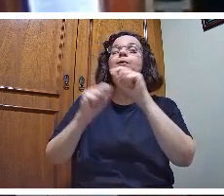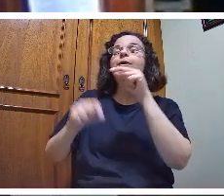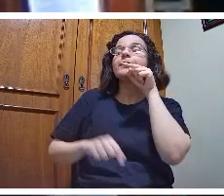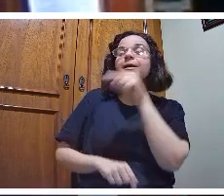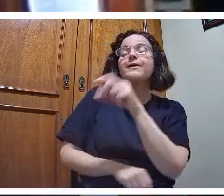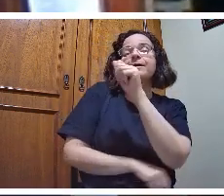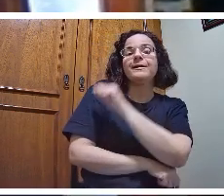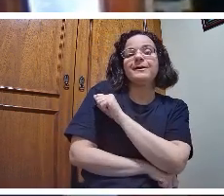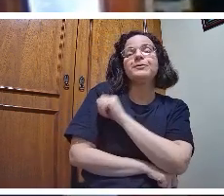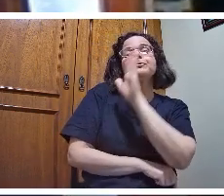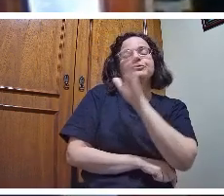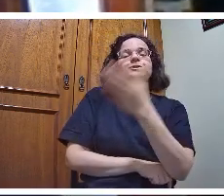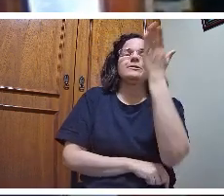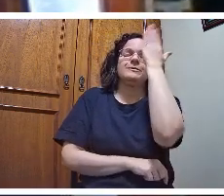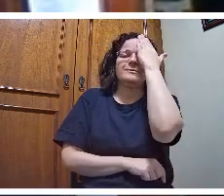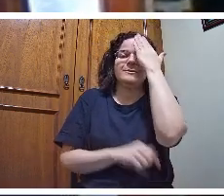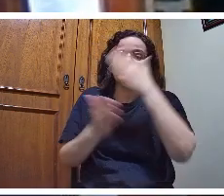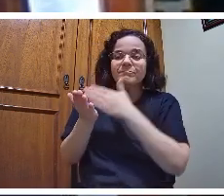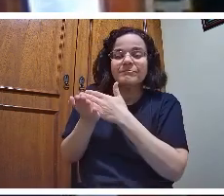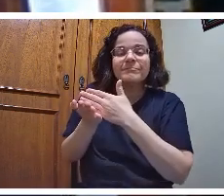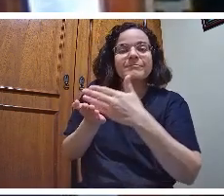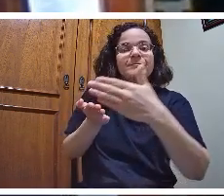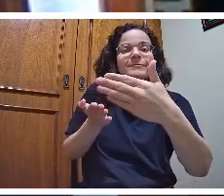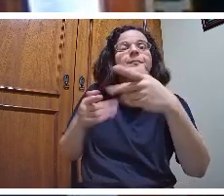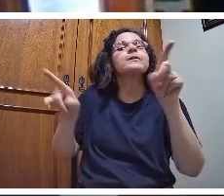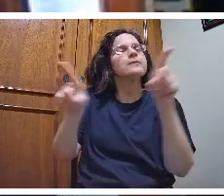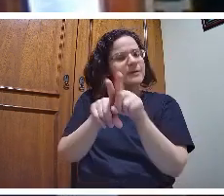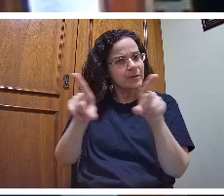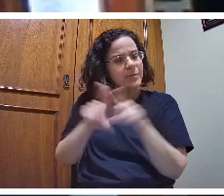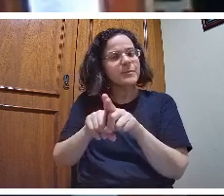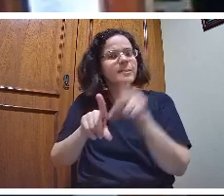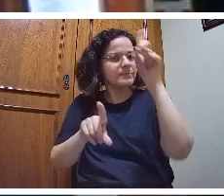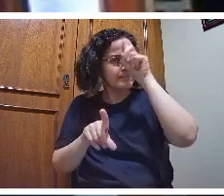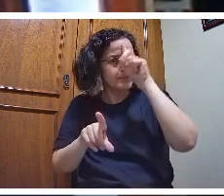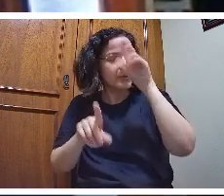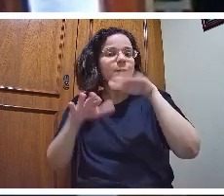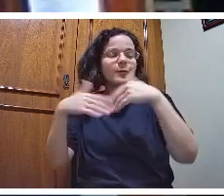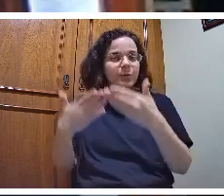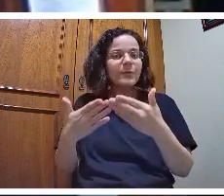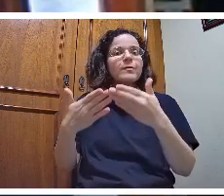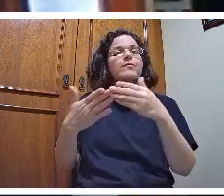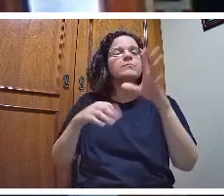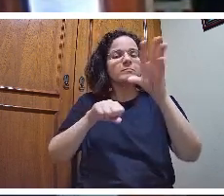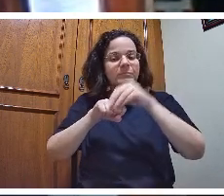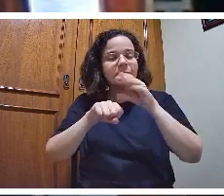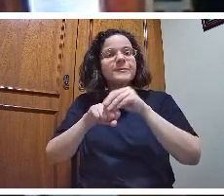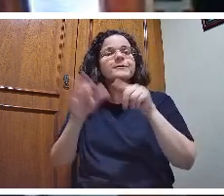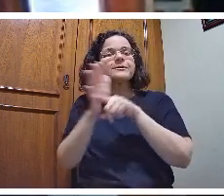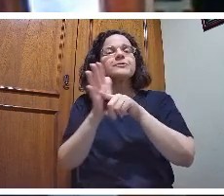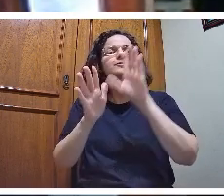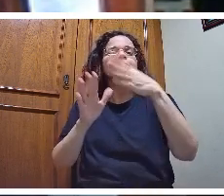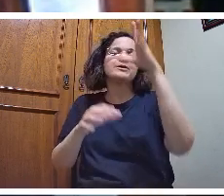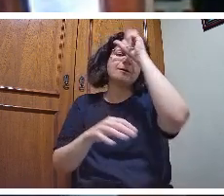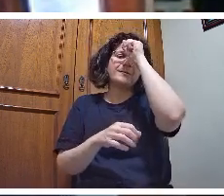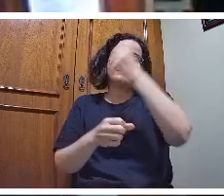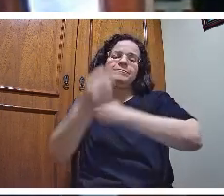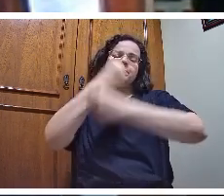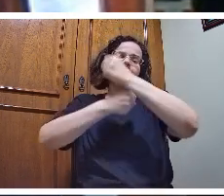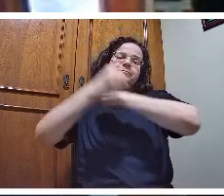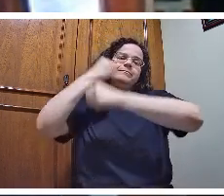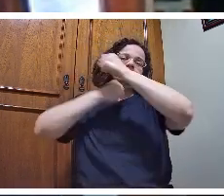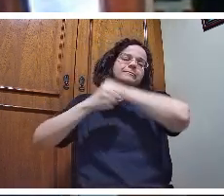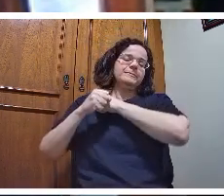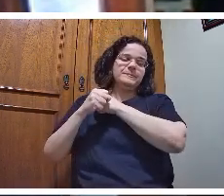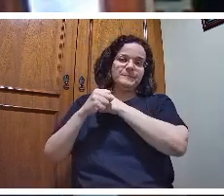conhecimento científico adquirido em anos anteriores de de aula de de estudo porque